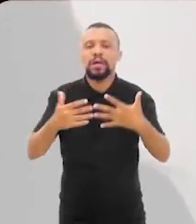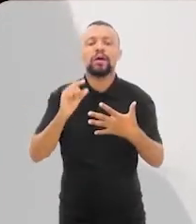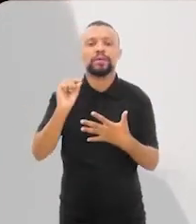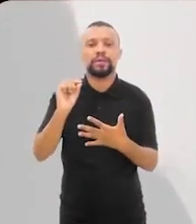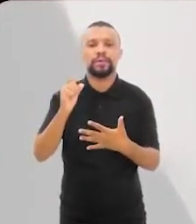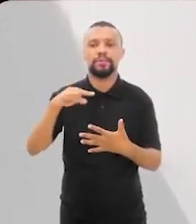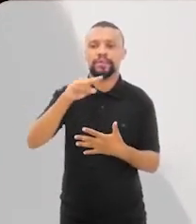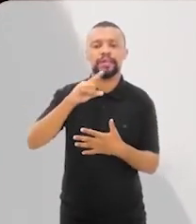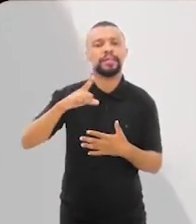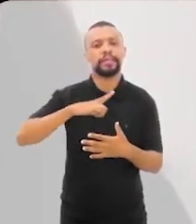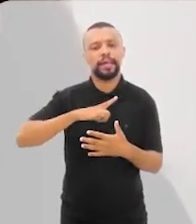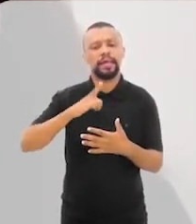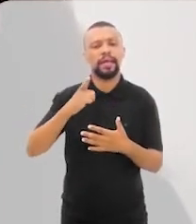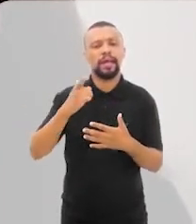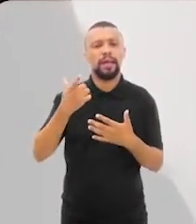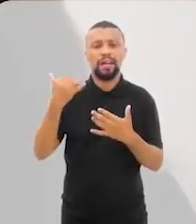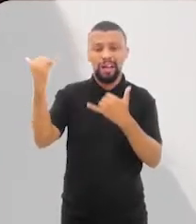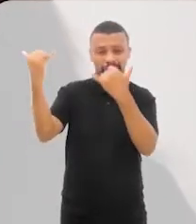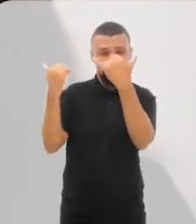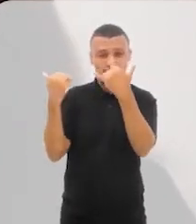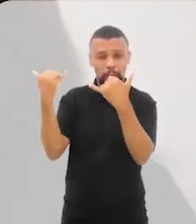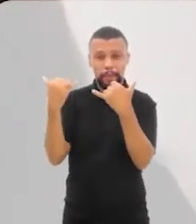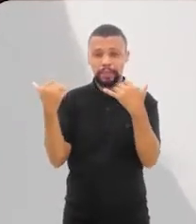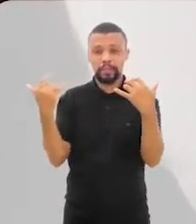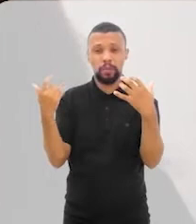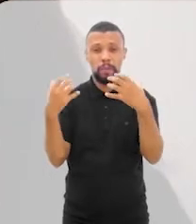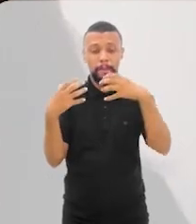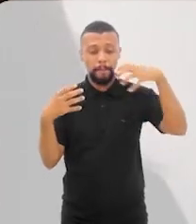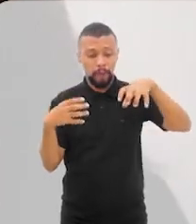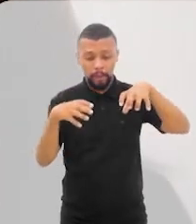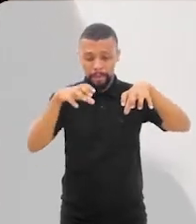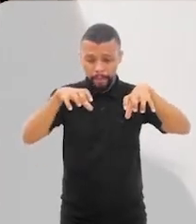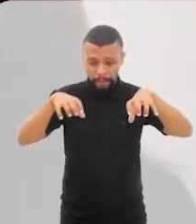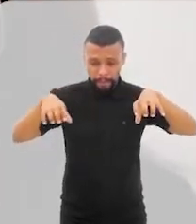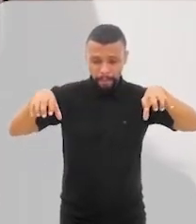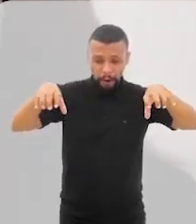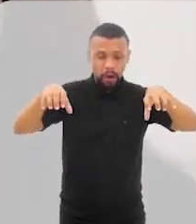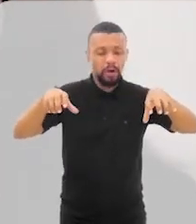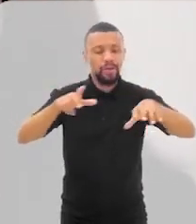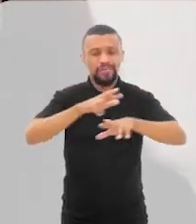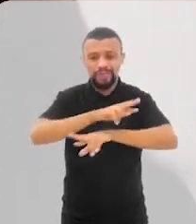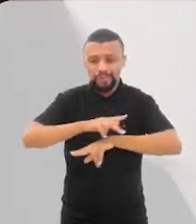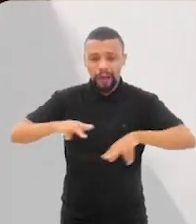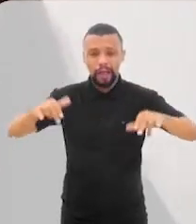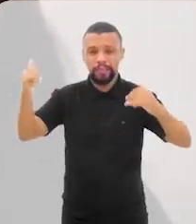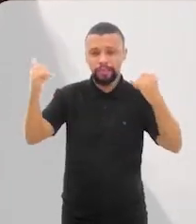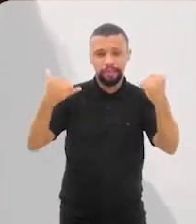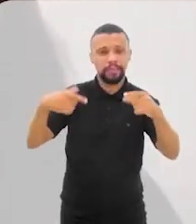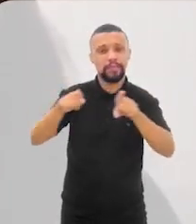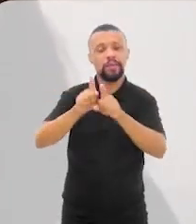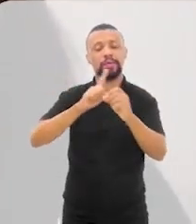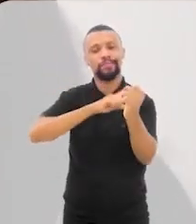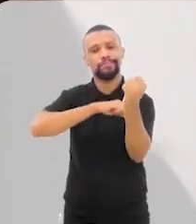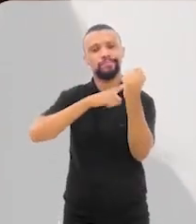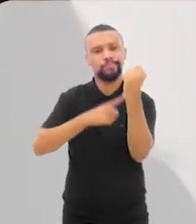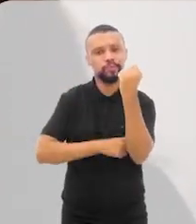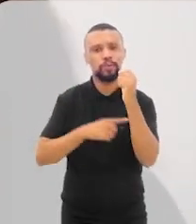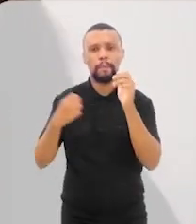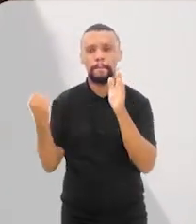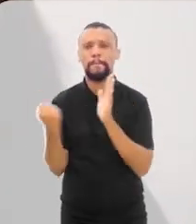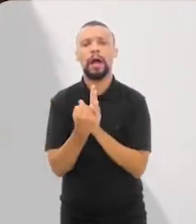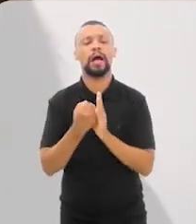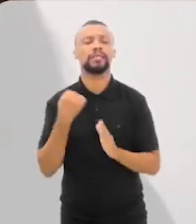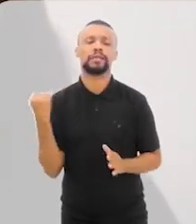pode ver é que você ganha complexidade do ponto de vista da discussão e ganha corpo,